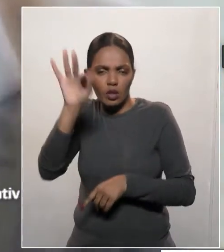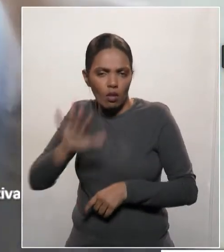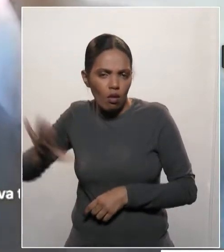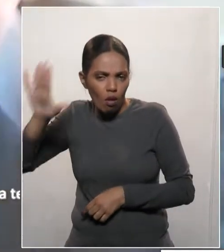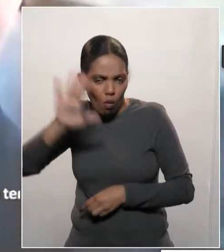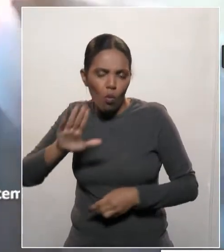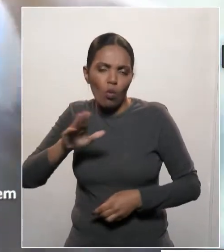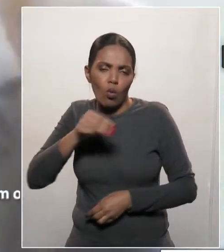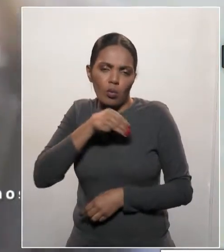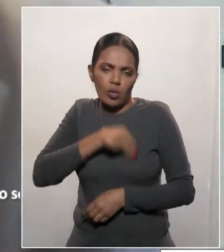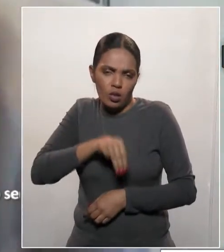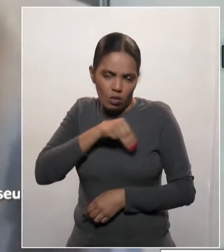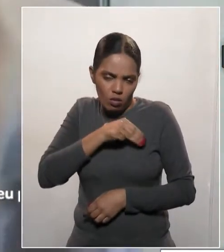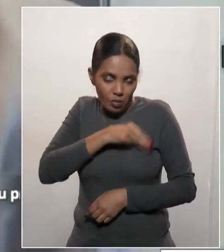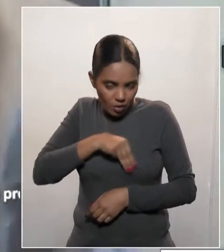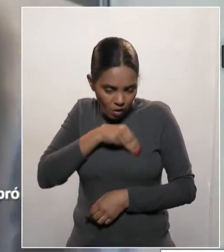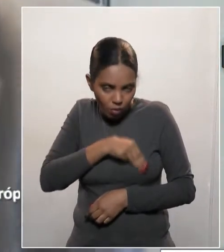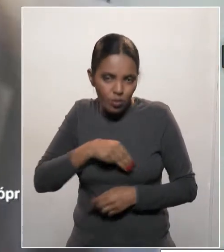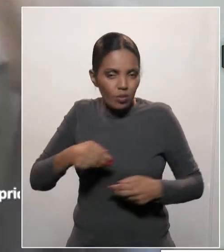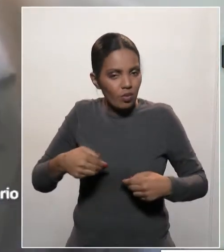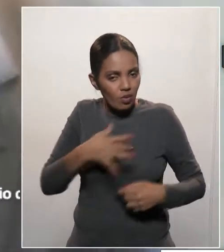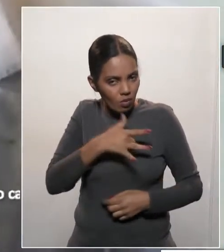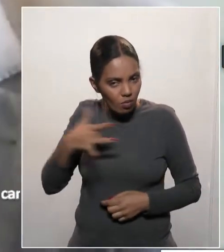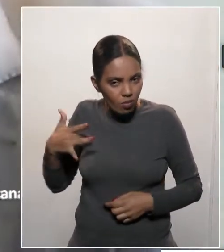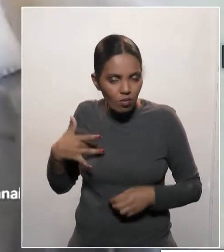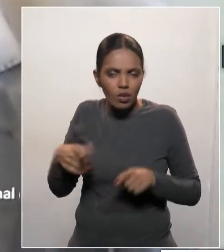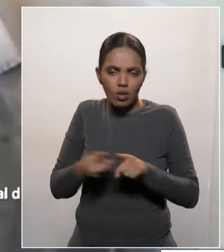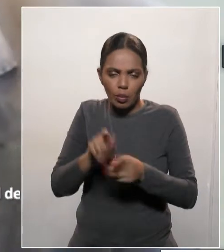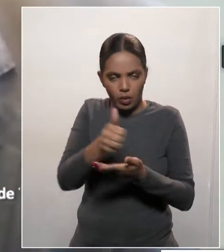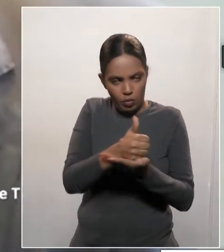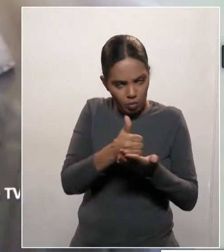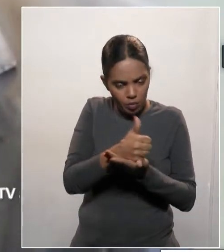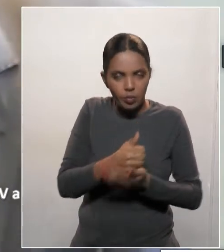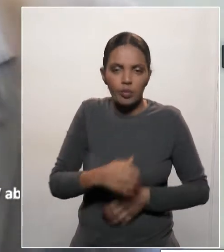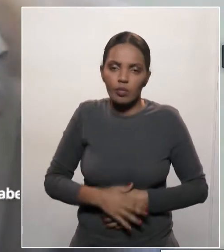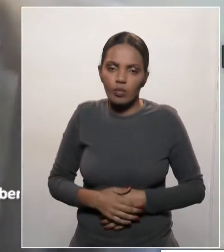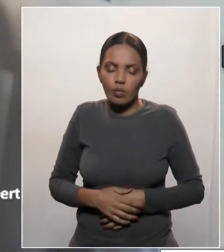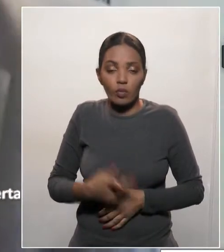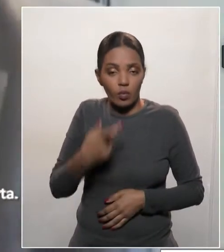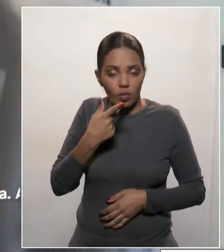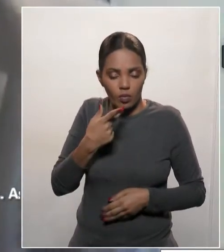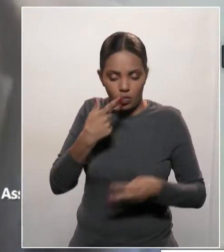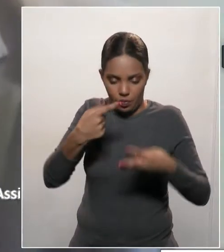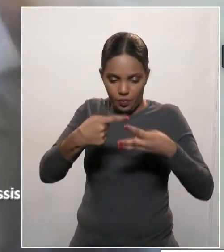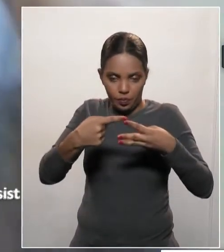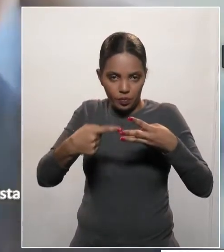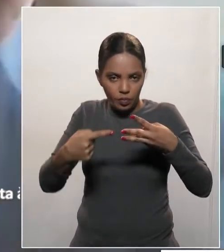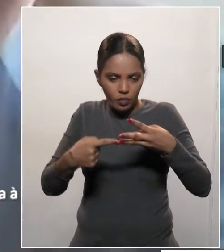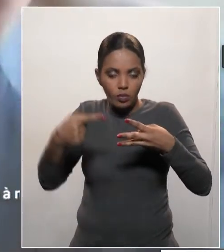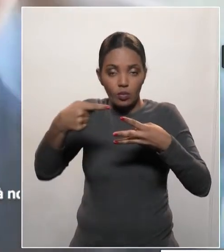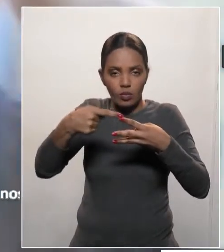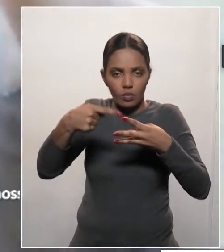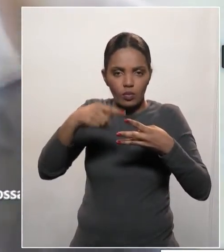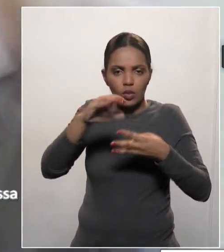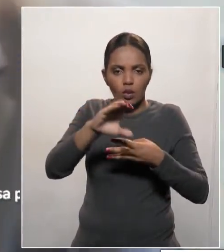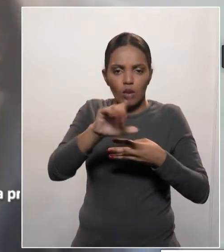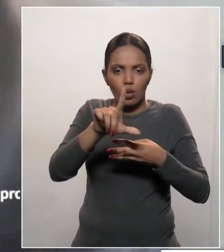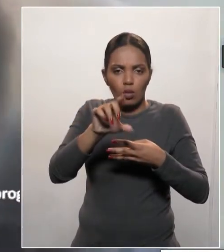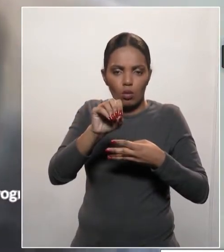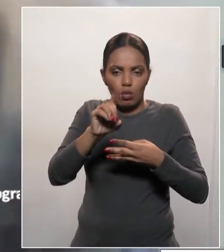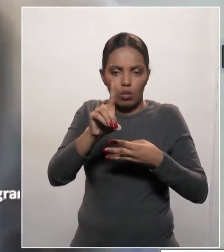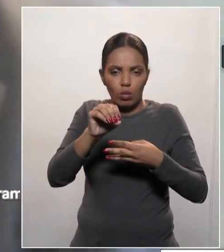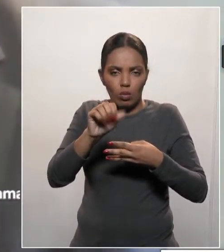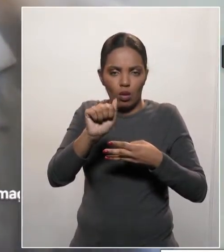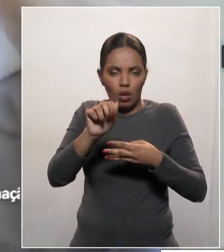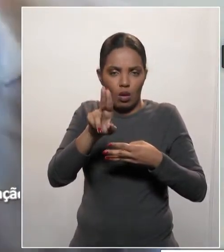quanto no Estado, como secretário e como farmacêutico. Eu queria destacar o enfermeiro Clodoaldo, que é prefeito de Nova Tebas,